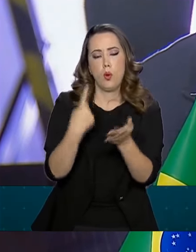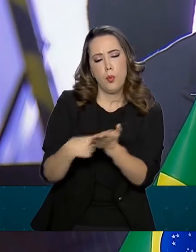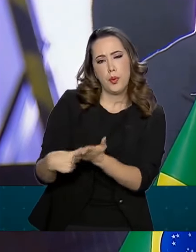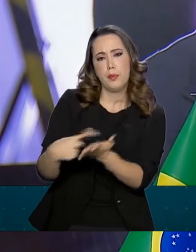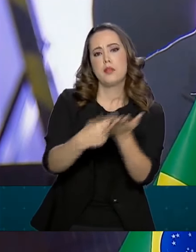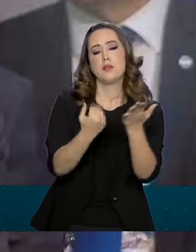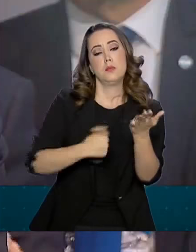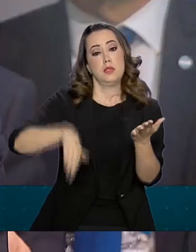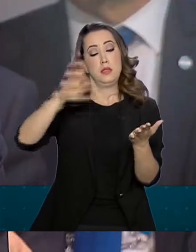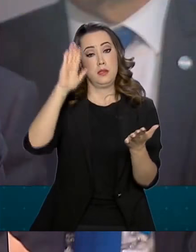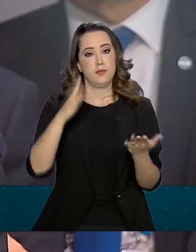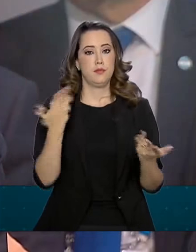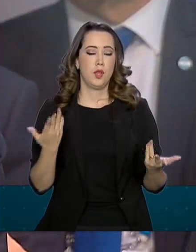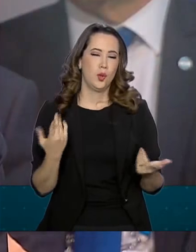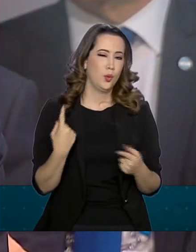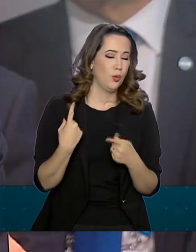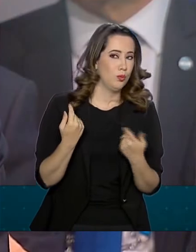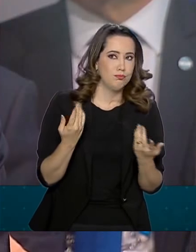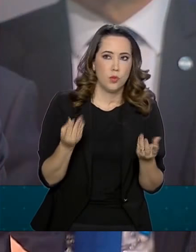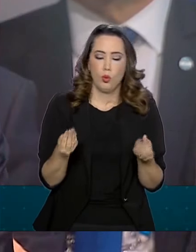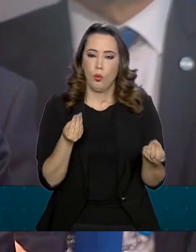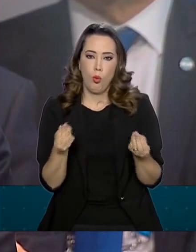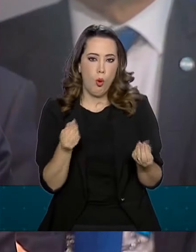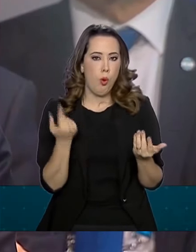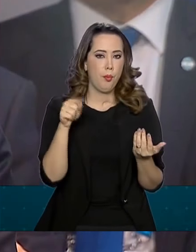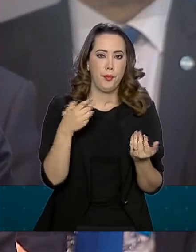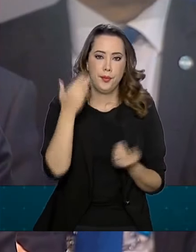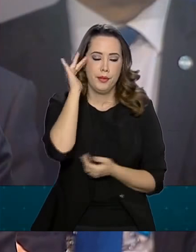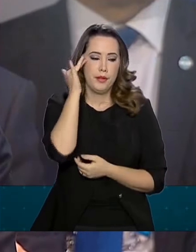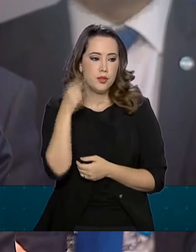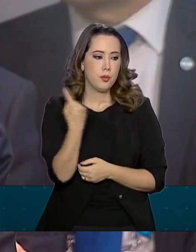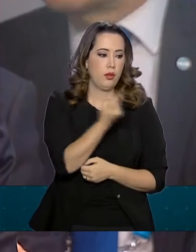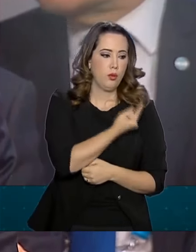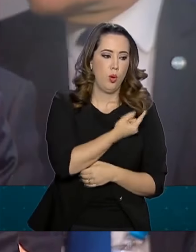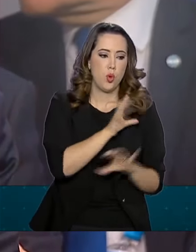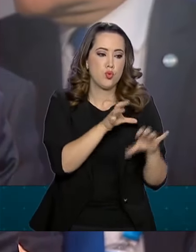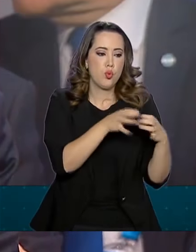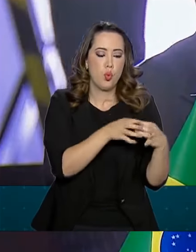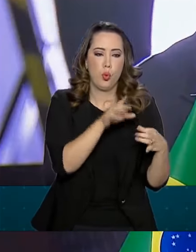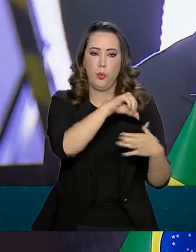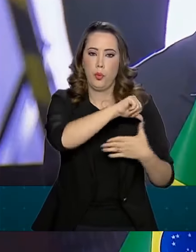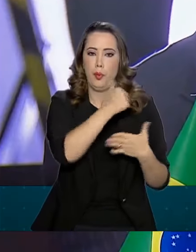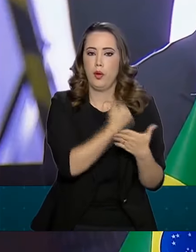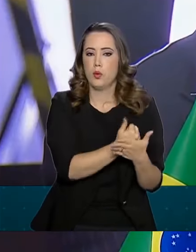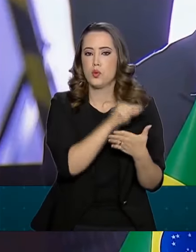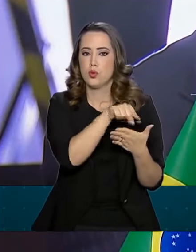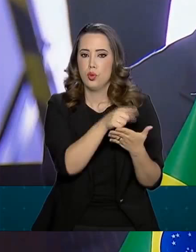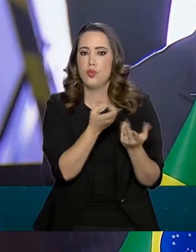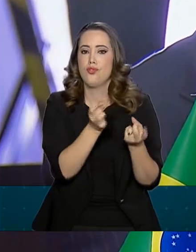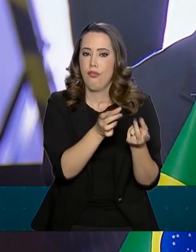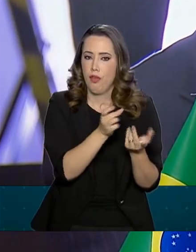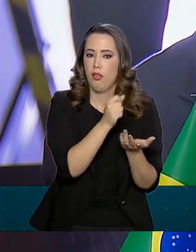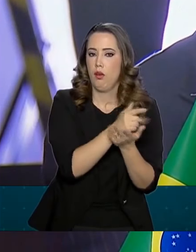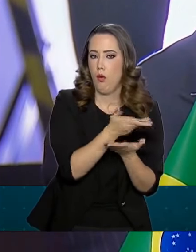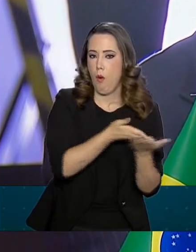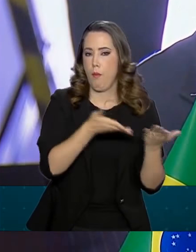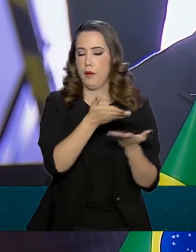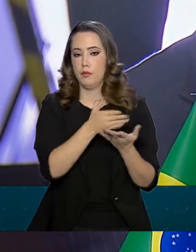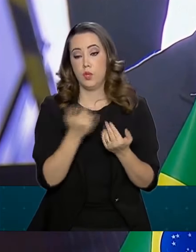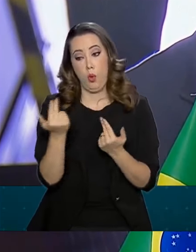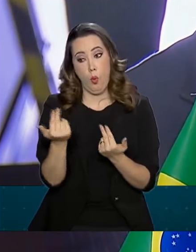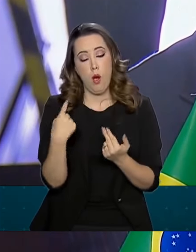setores. É injustificável que ainda não haja um entendimento entre nós. Atuaremos de igual maneira